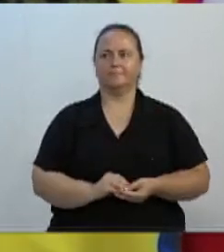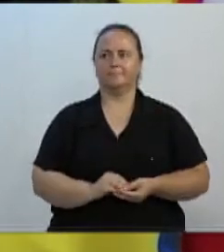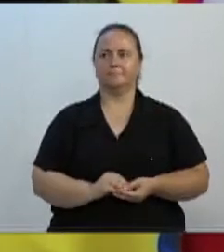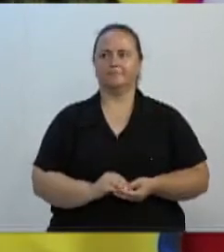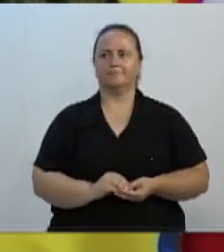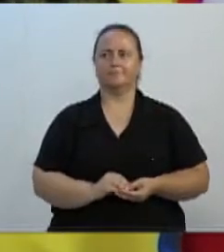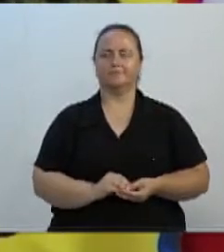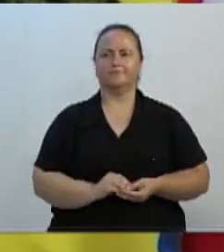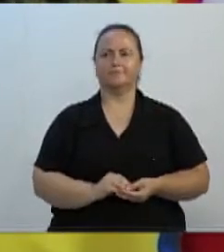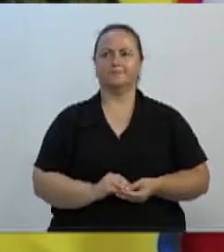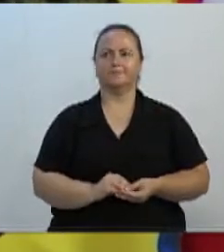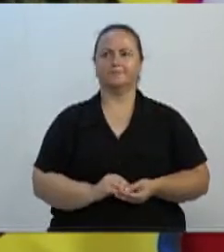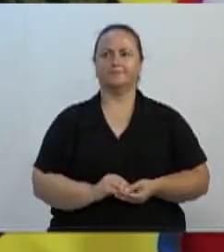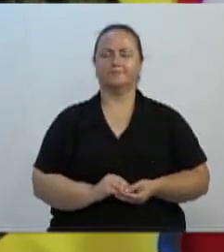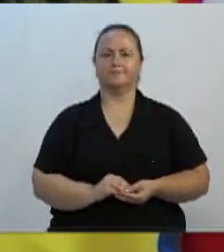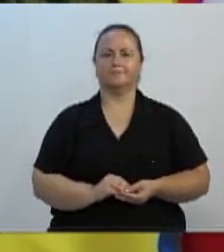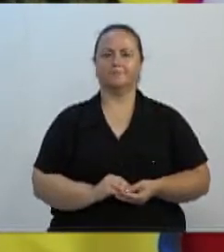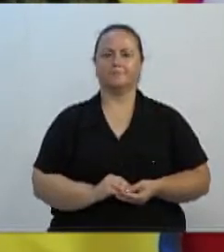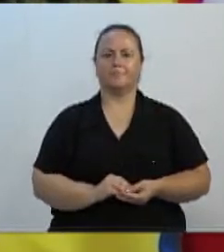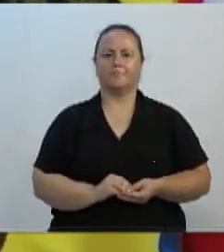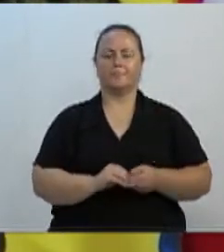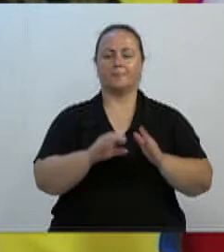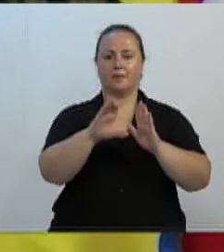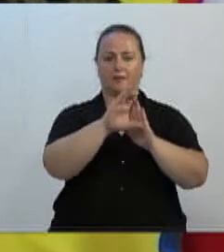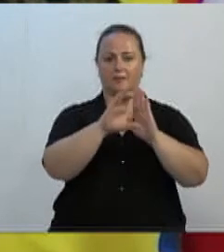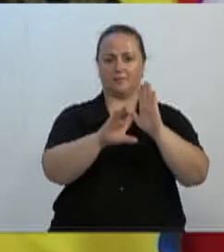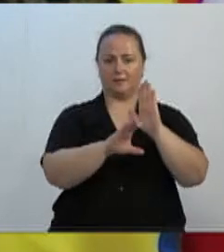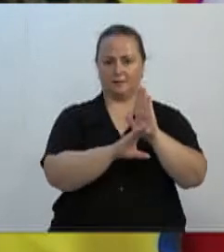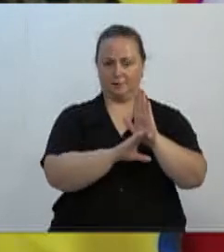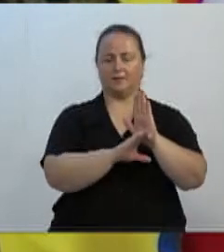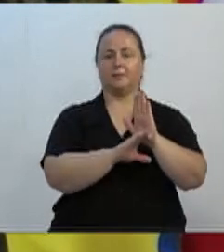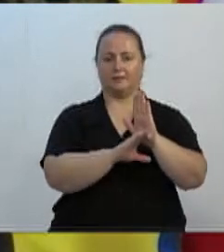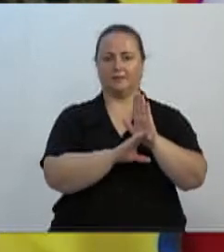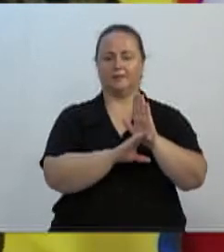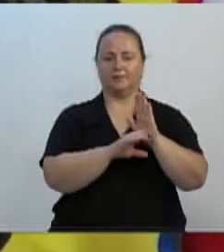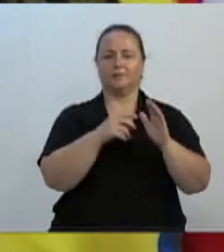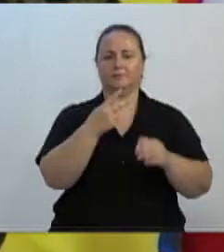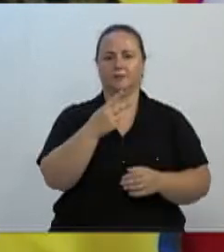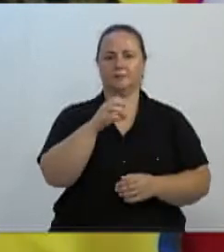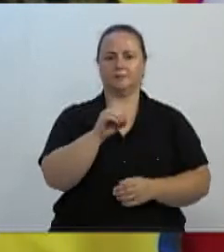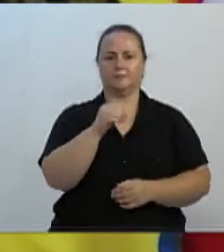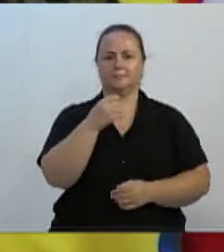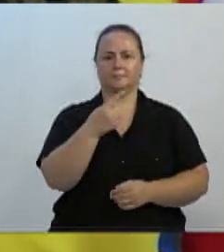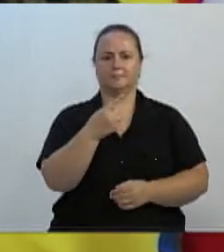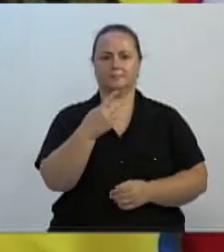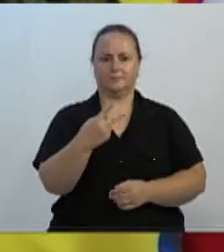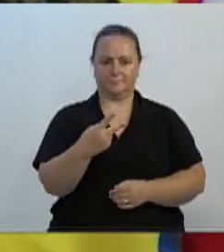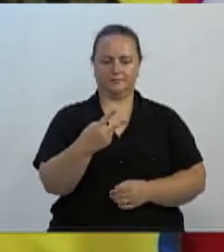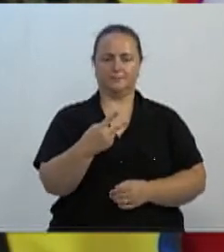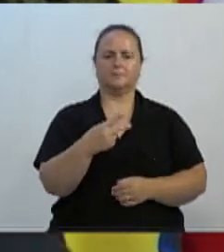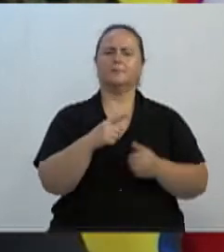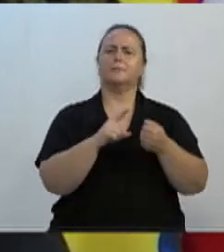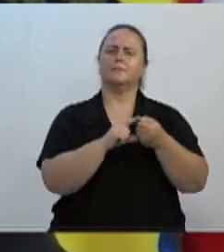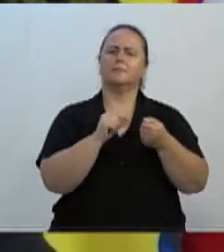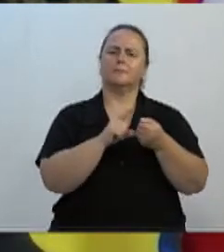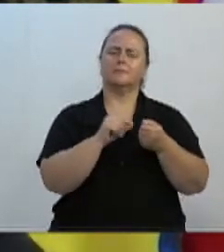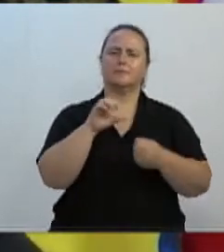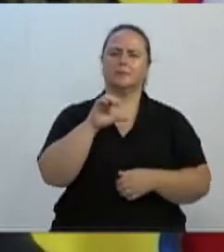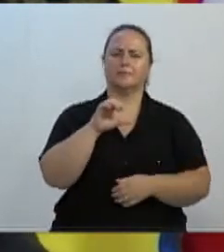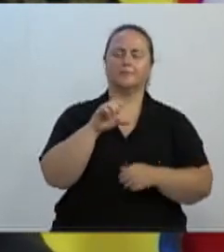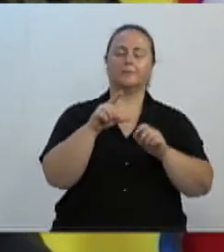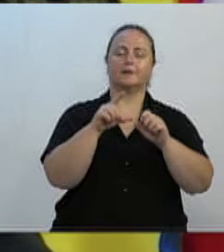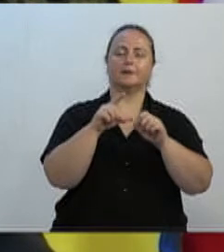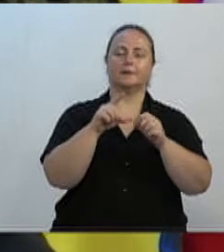O nosso Código Civil de 2012, ele diz o quê no artigo 966? Considera-se